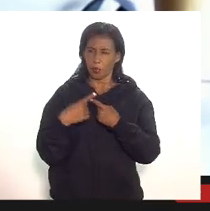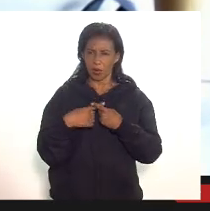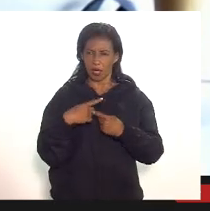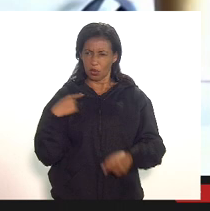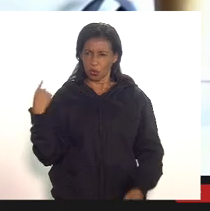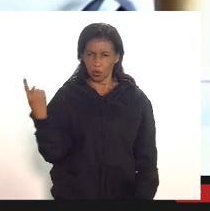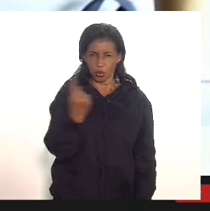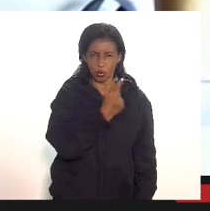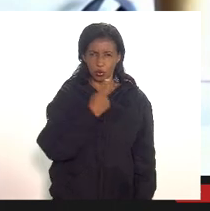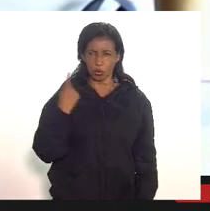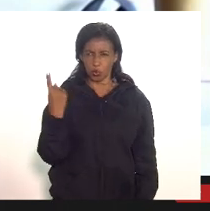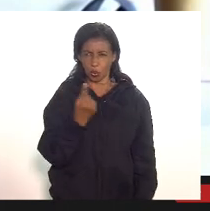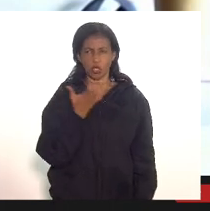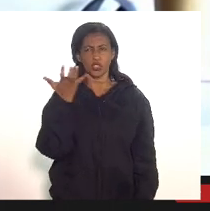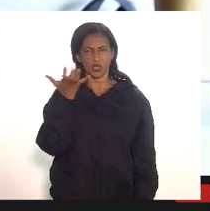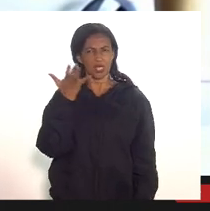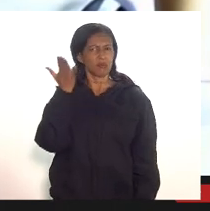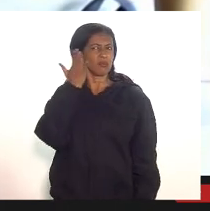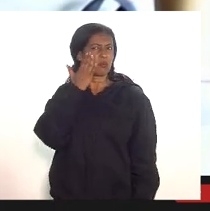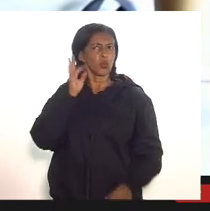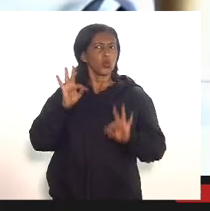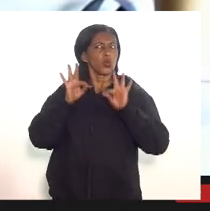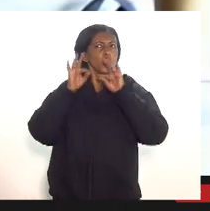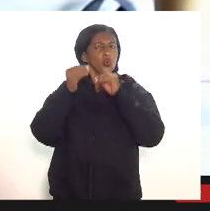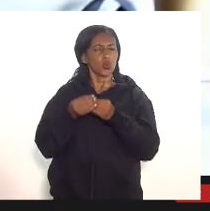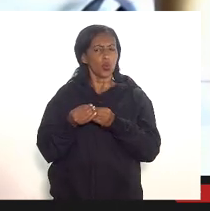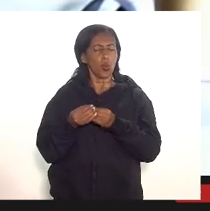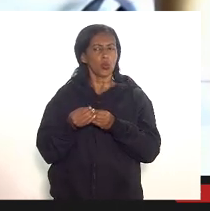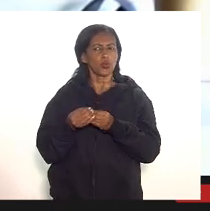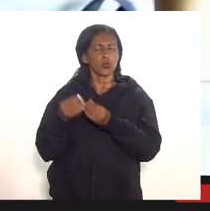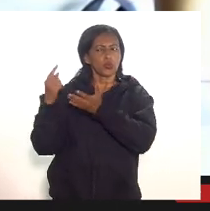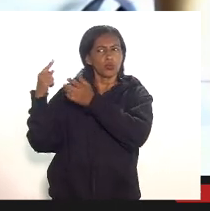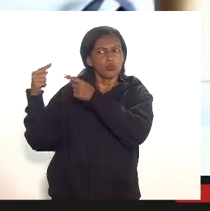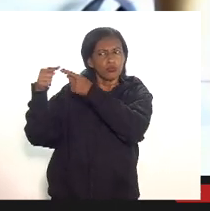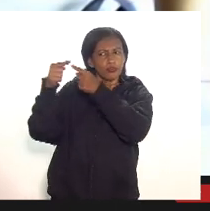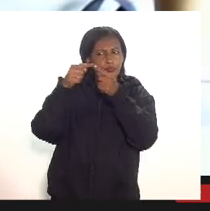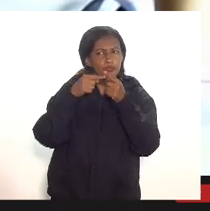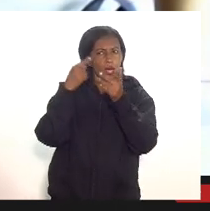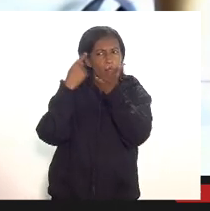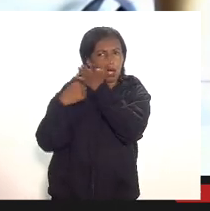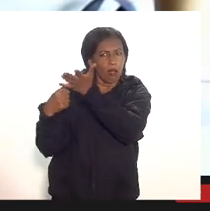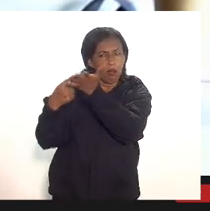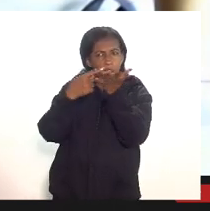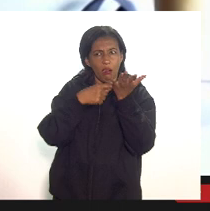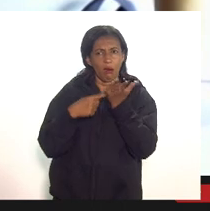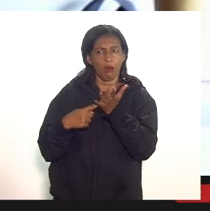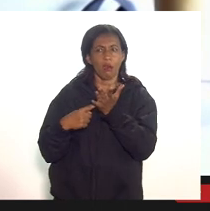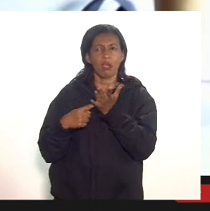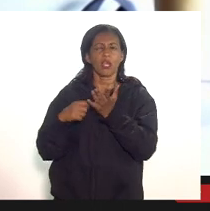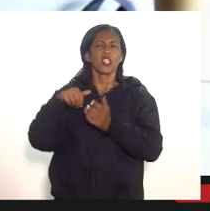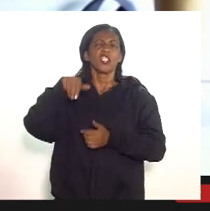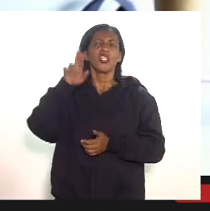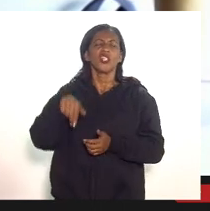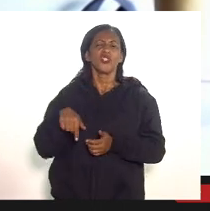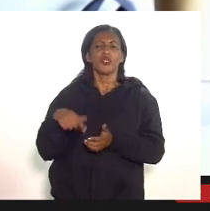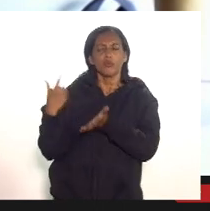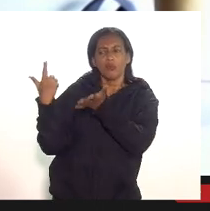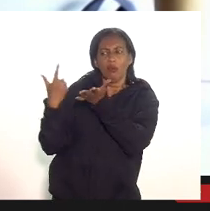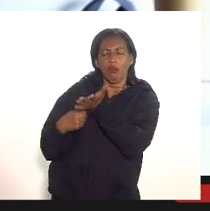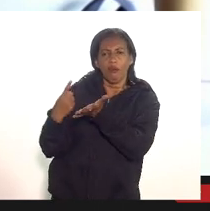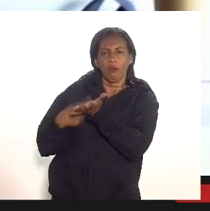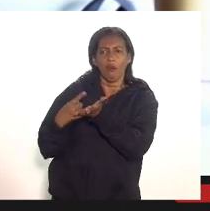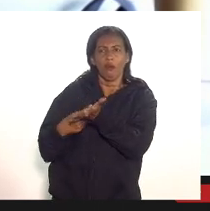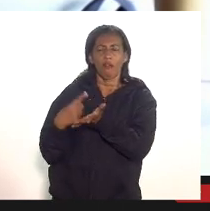todos os acordos de leniência os seus objetos que tipo de acordo foi o